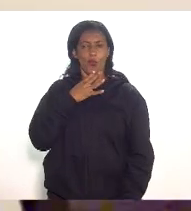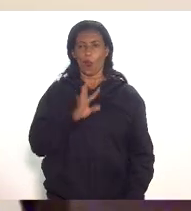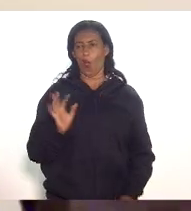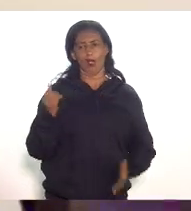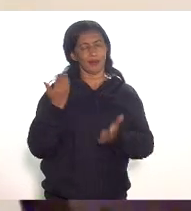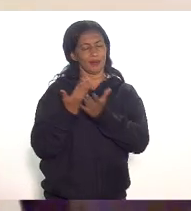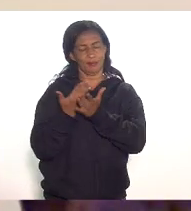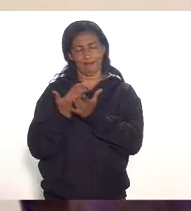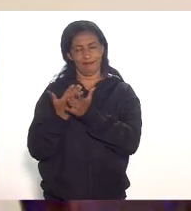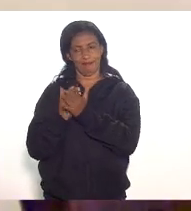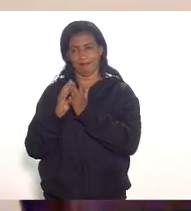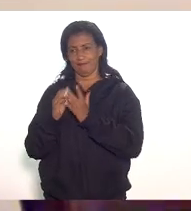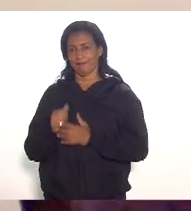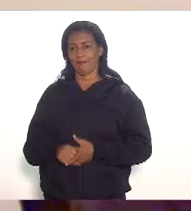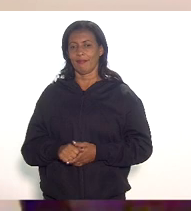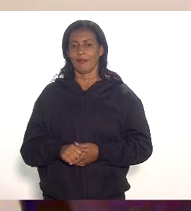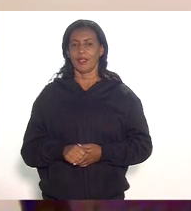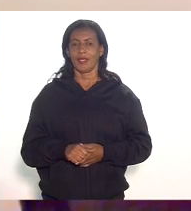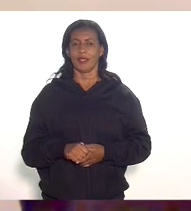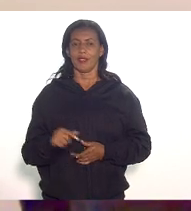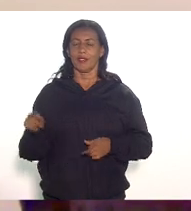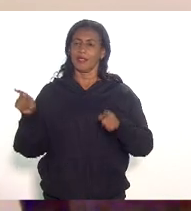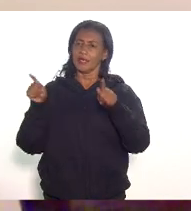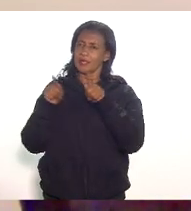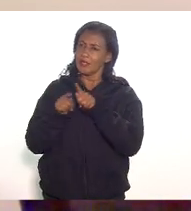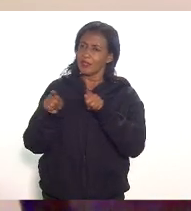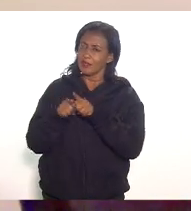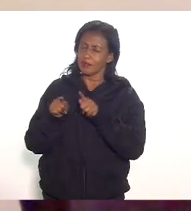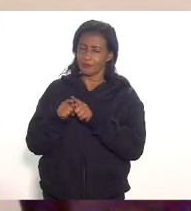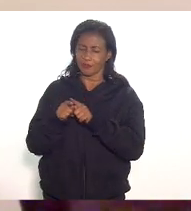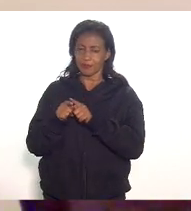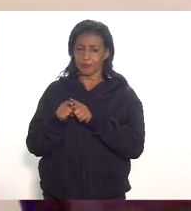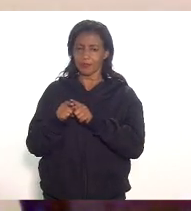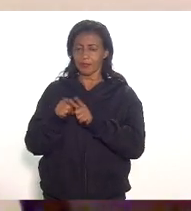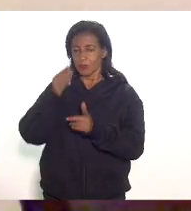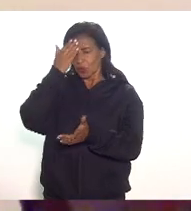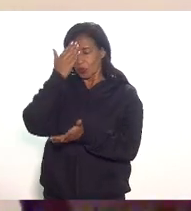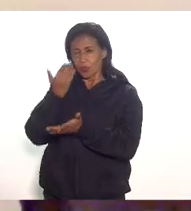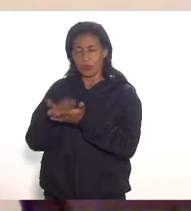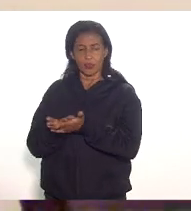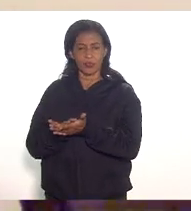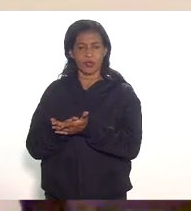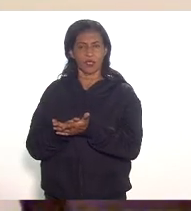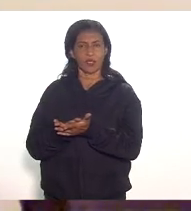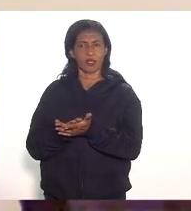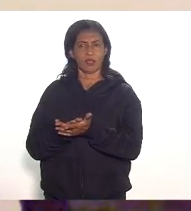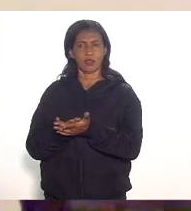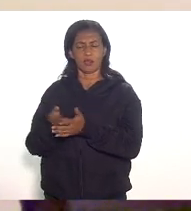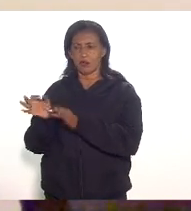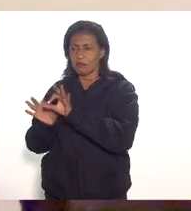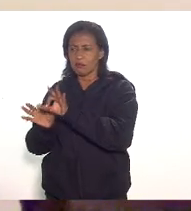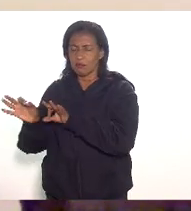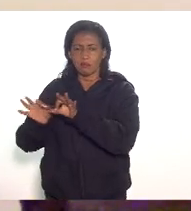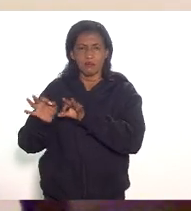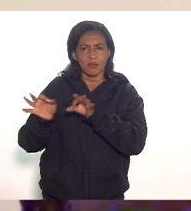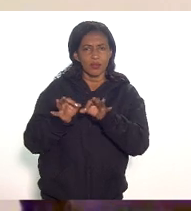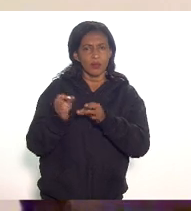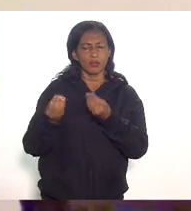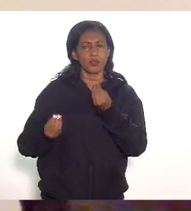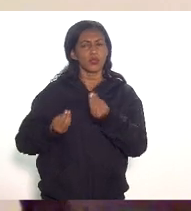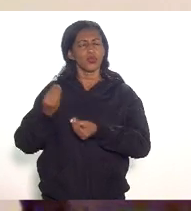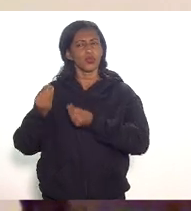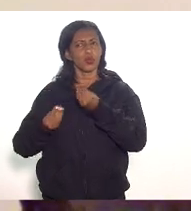estudos e a gente também tampouco tem confiança na forma como eles serão